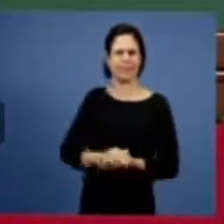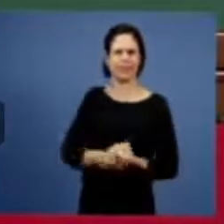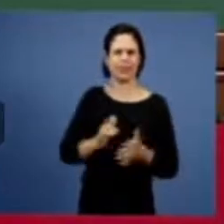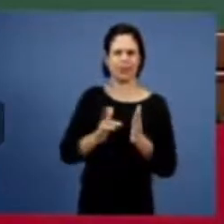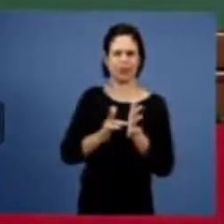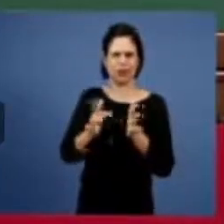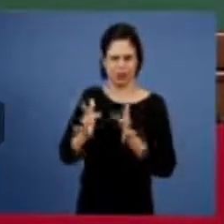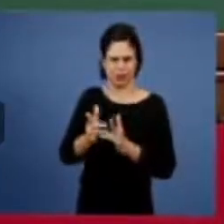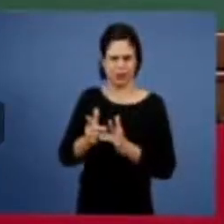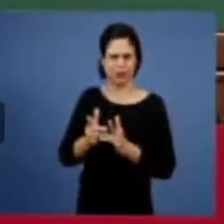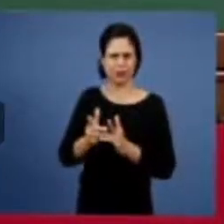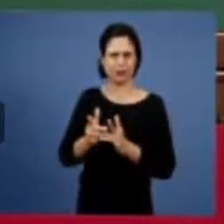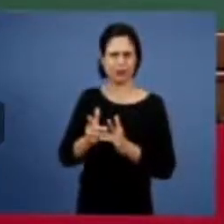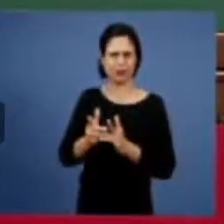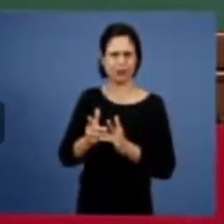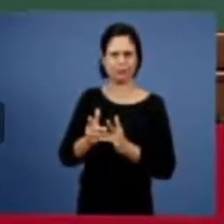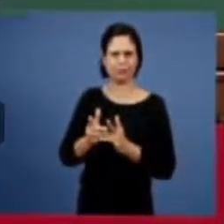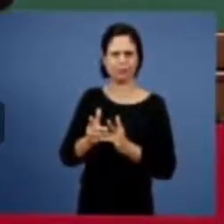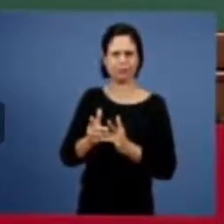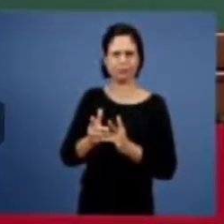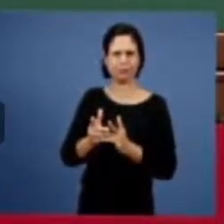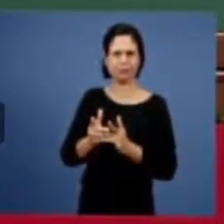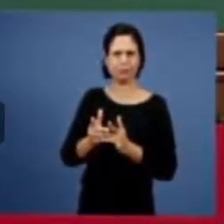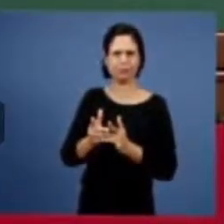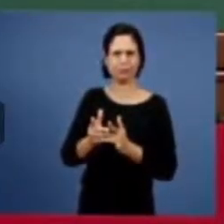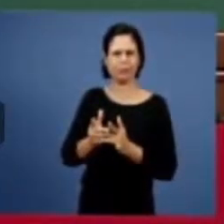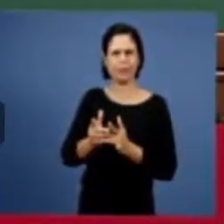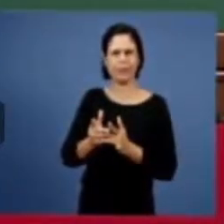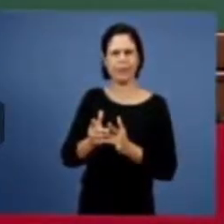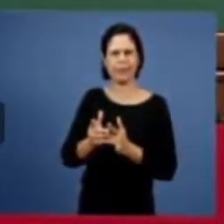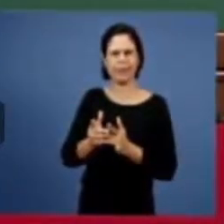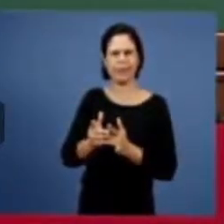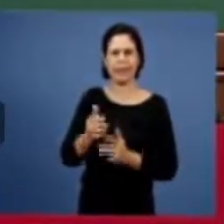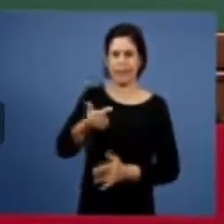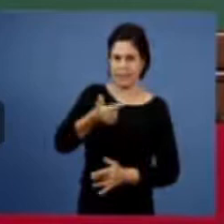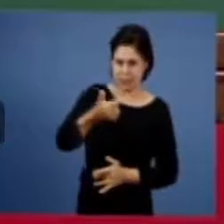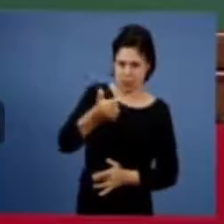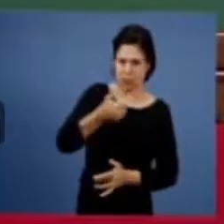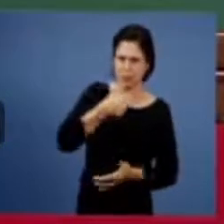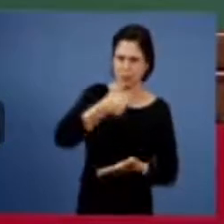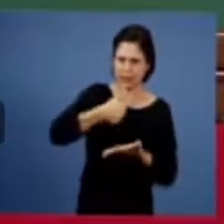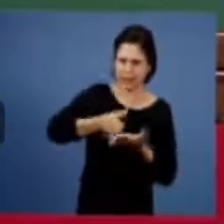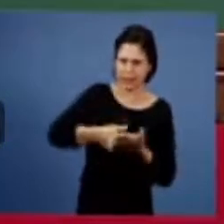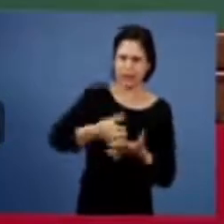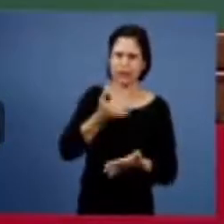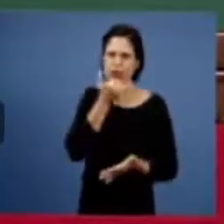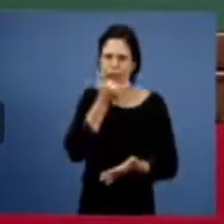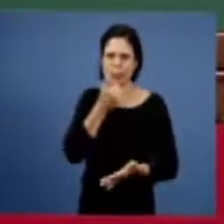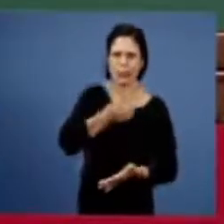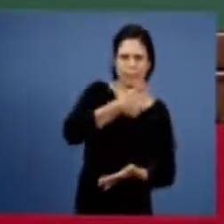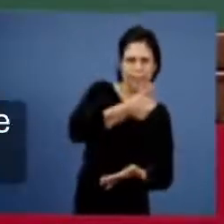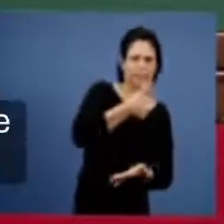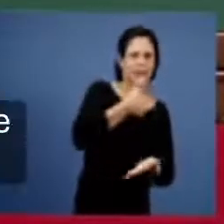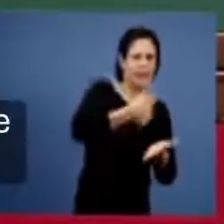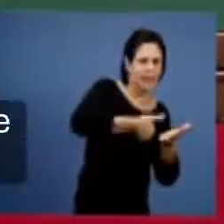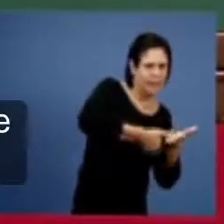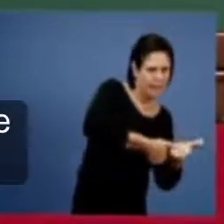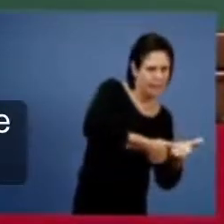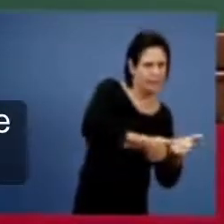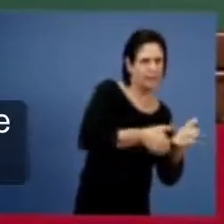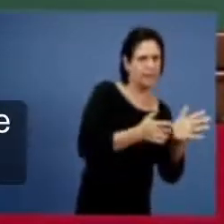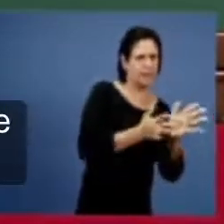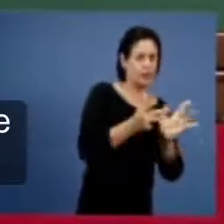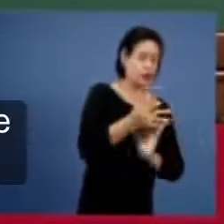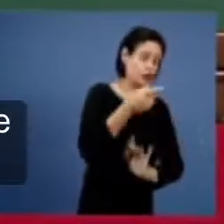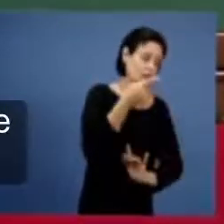fala na carta segunda carta na primeira carta ele diz assim vou